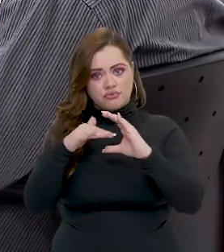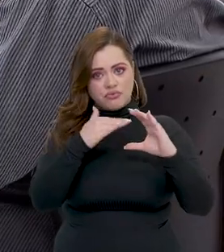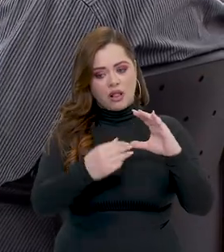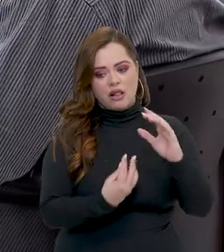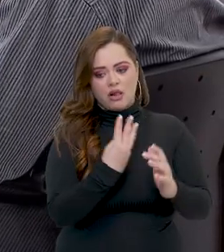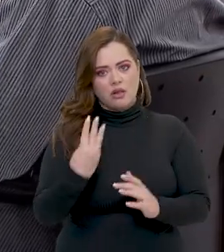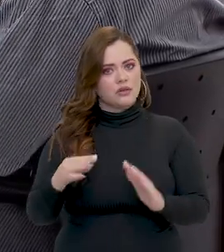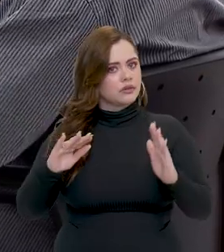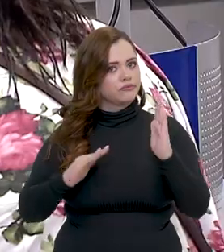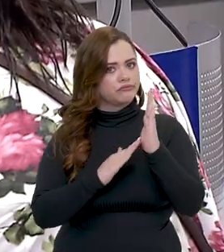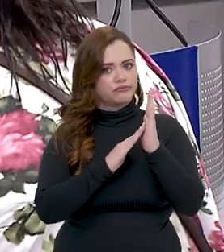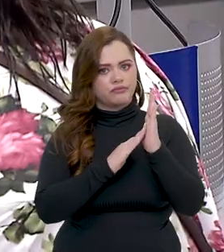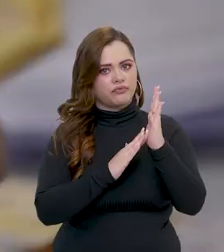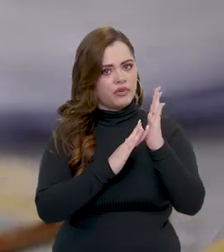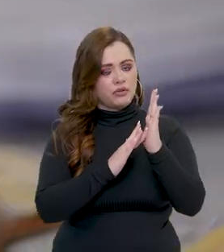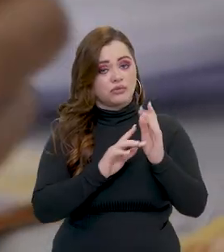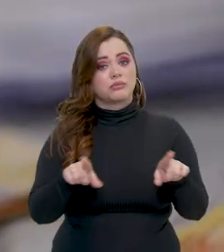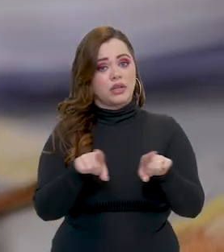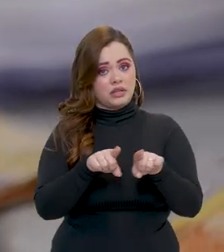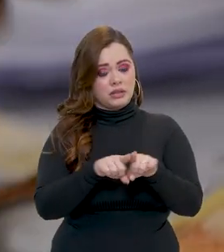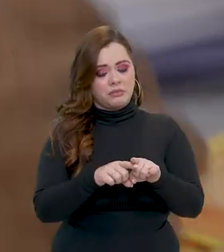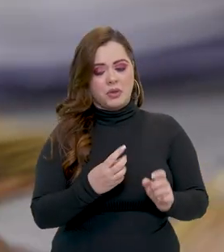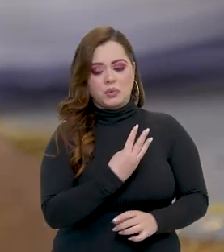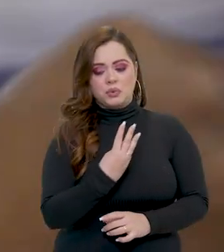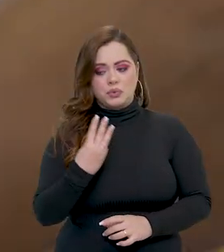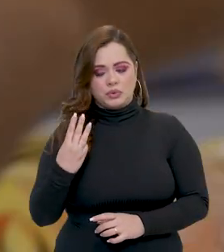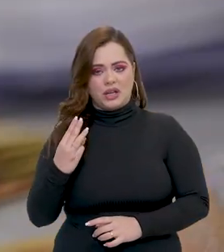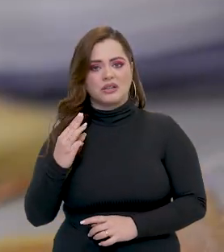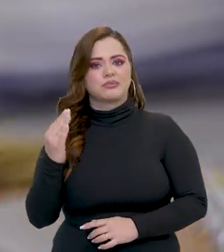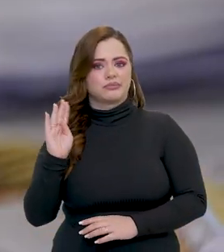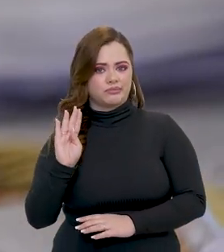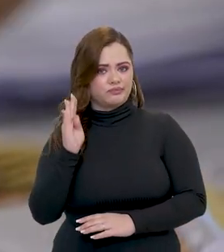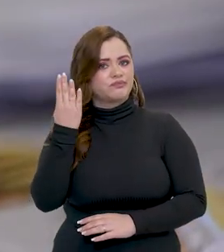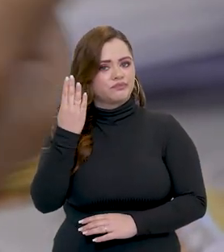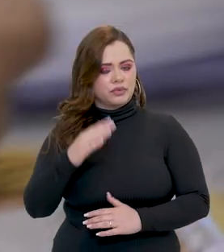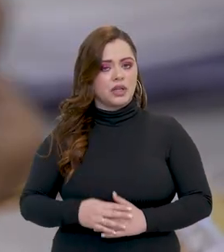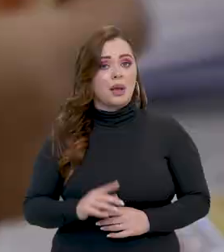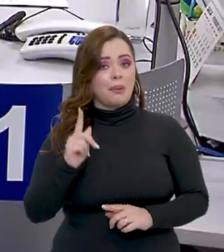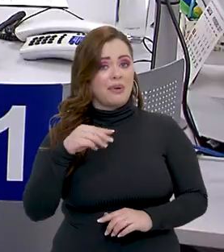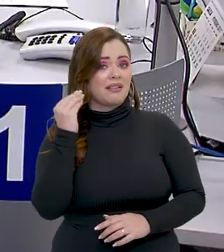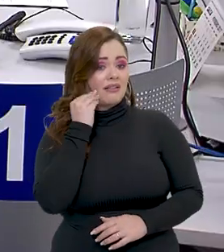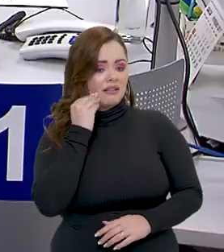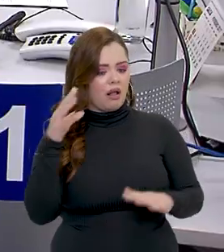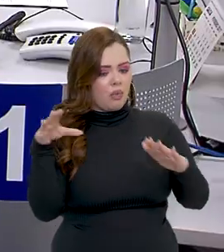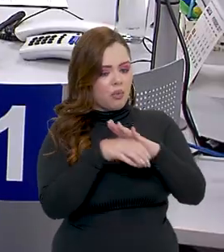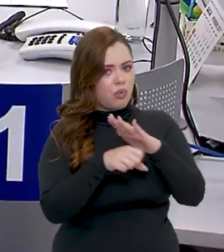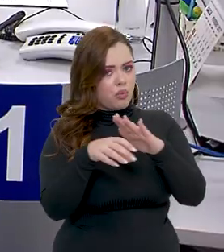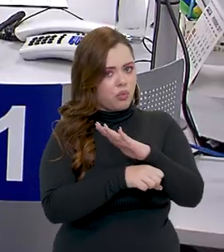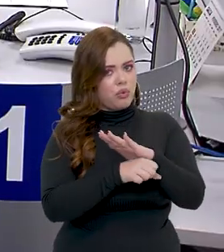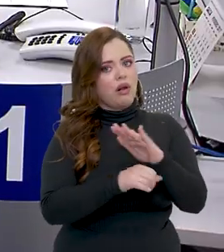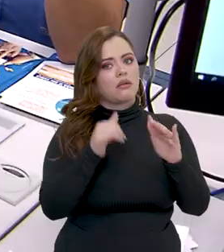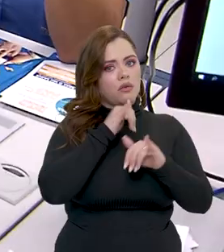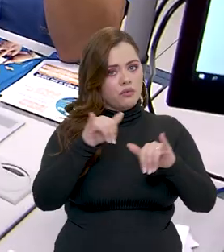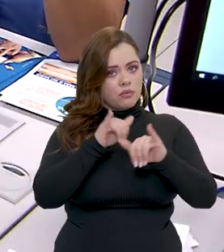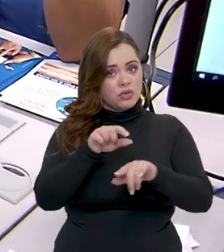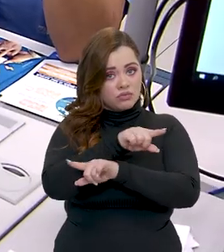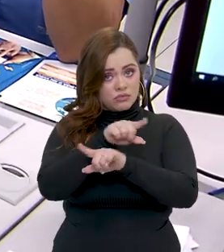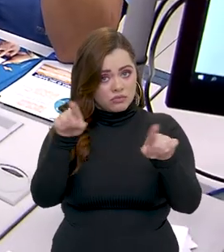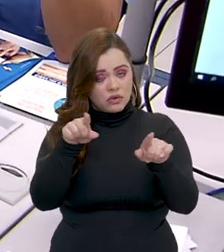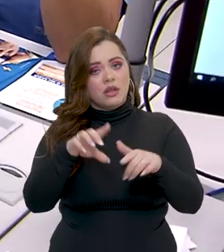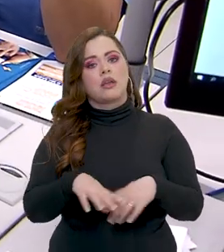mensagens e links falsos e até mesmo criando sites para enganar o usuário na tentativa de roubar dados